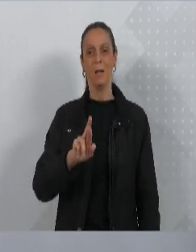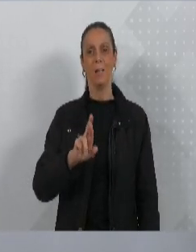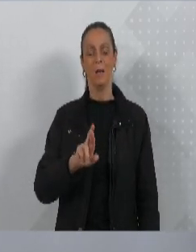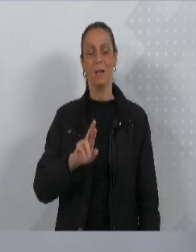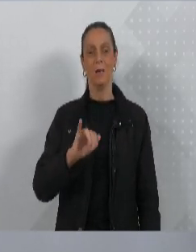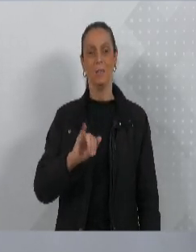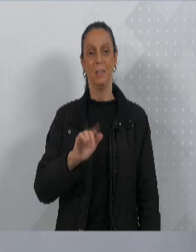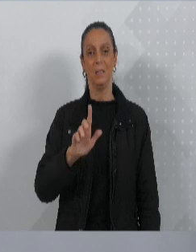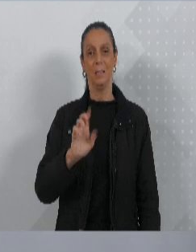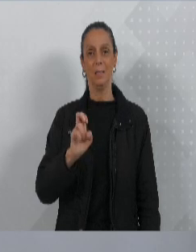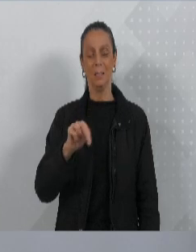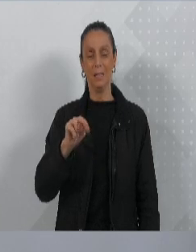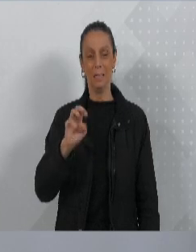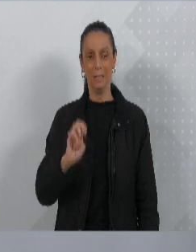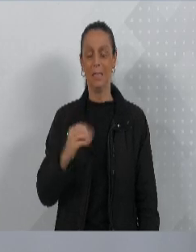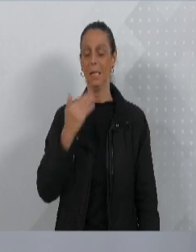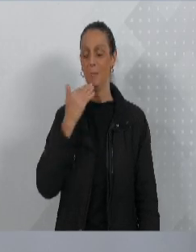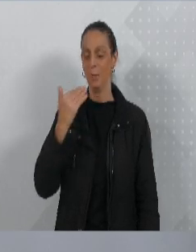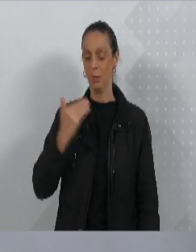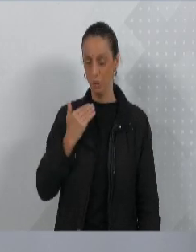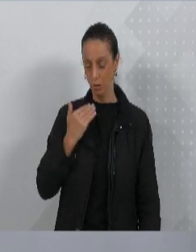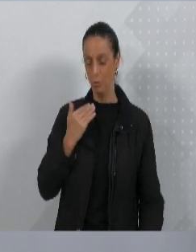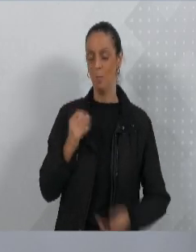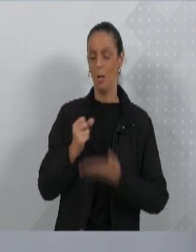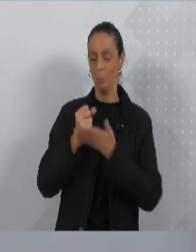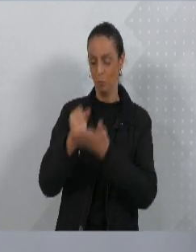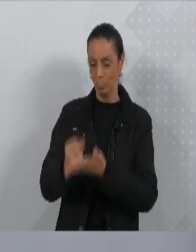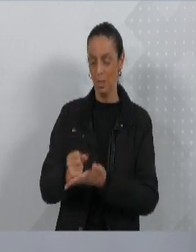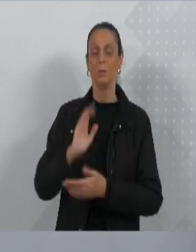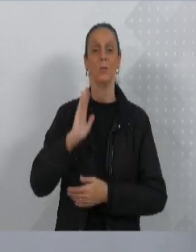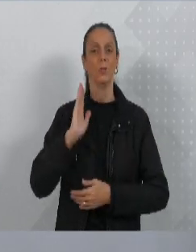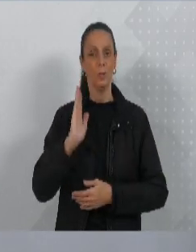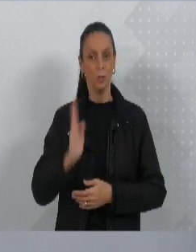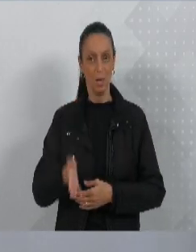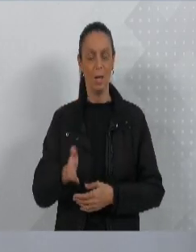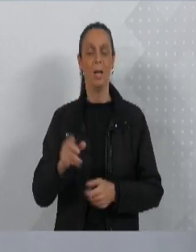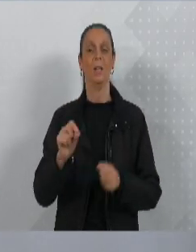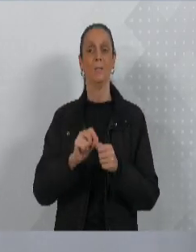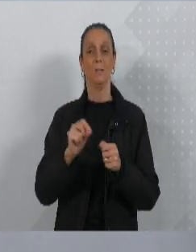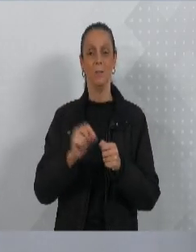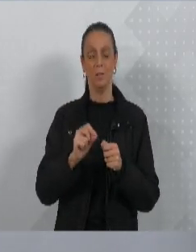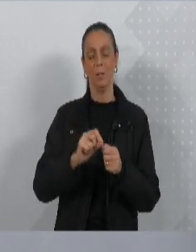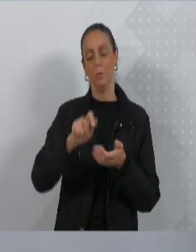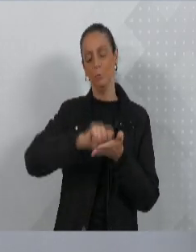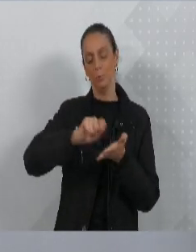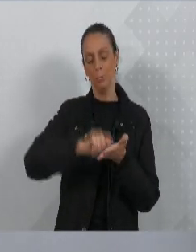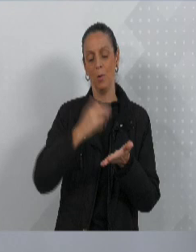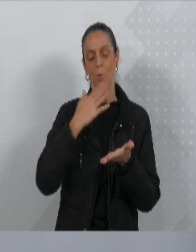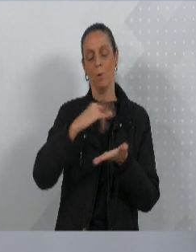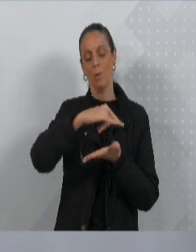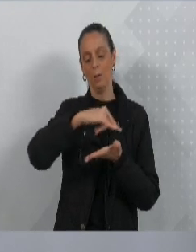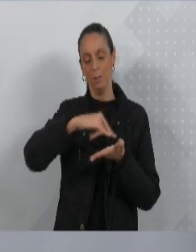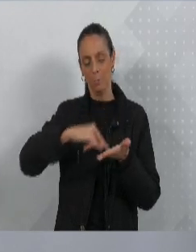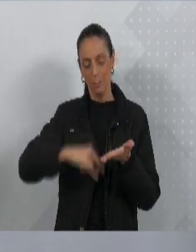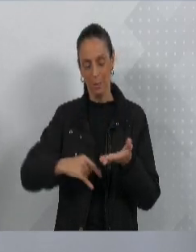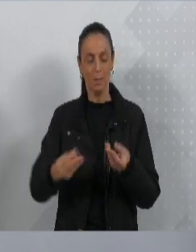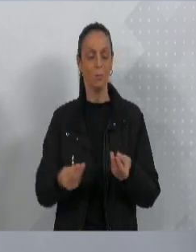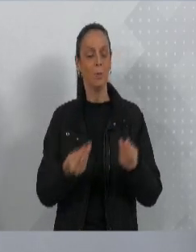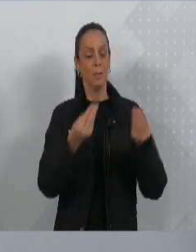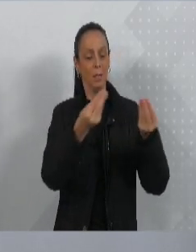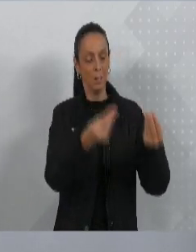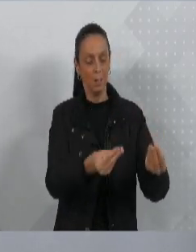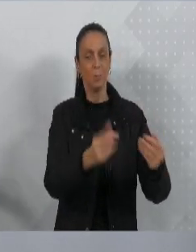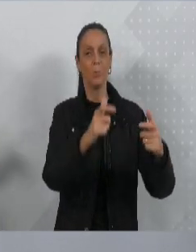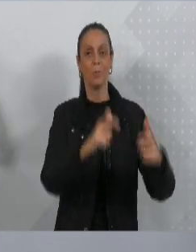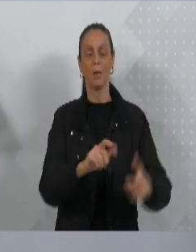também já fizemos os devidos encaminhamentos, aqui, neste caso, fizemos um requerimento e solicitamos melhorias ao de infra